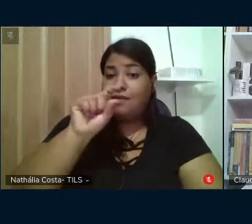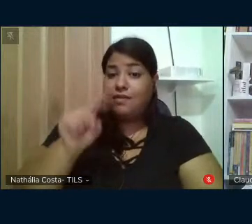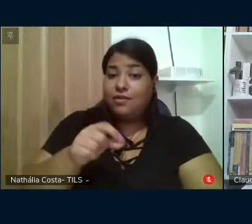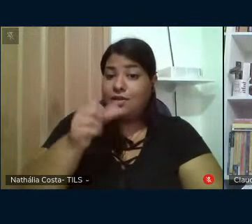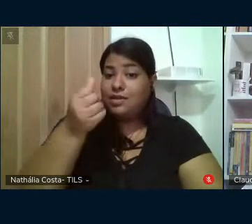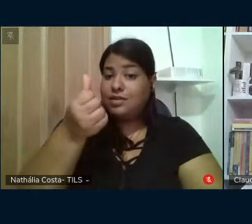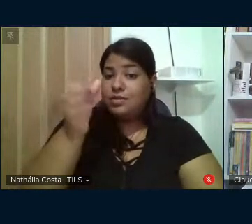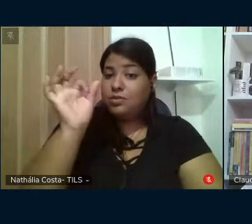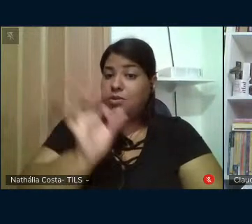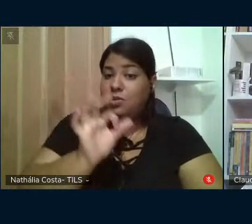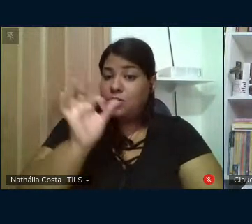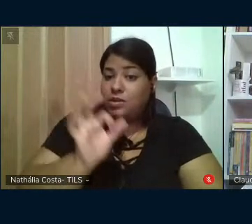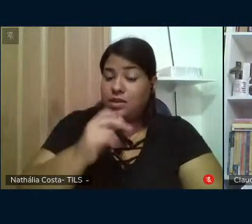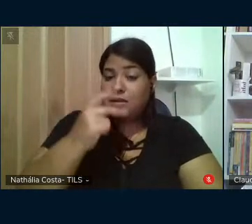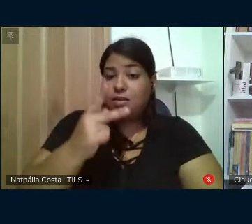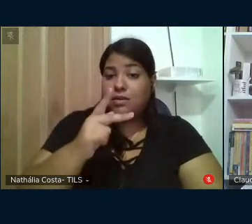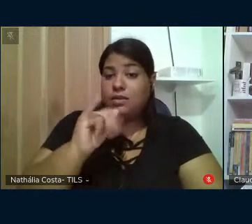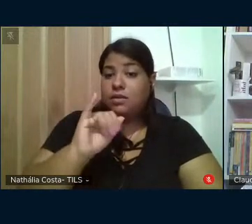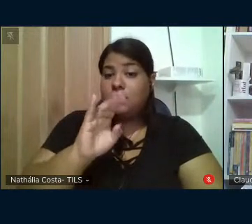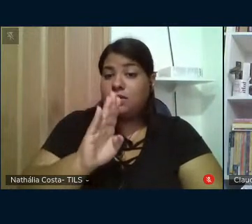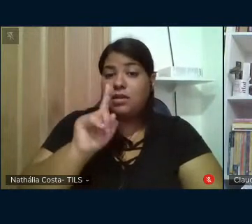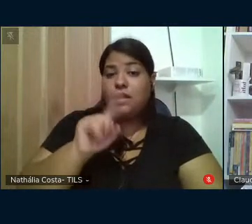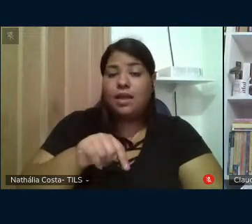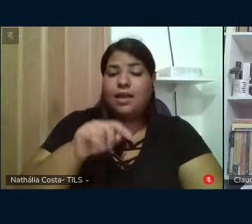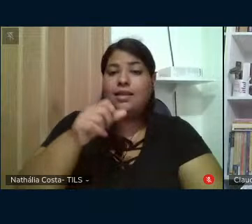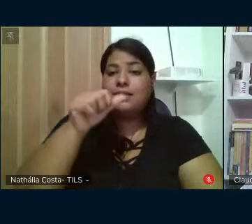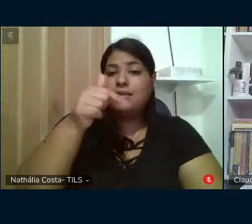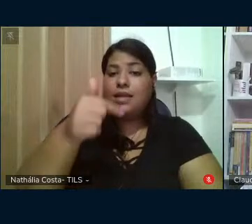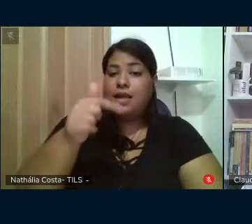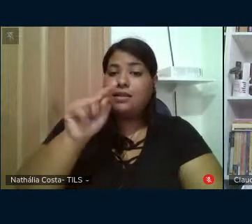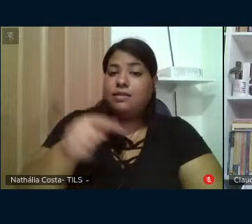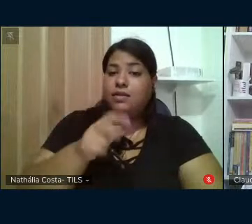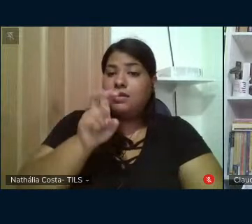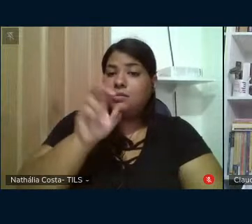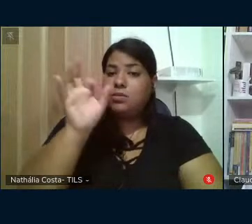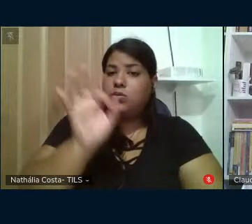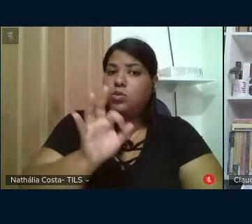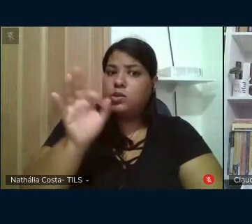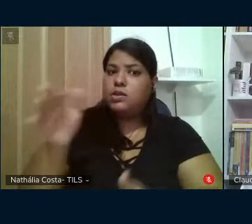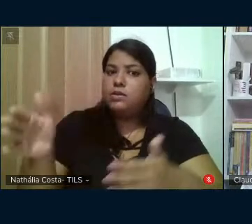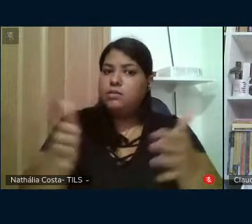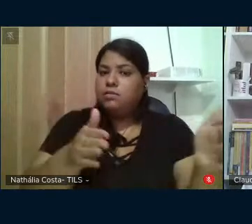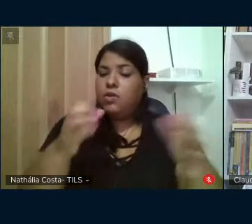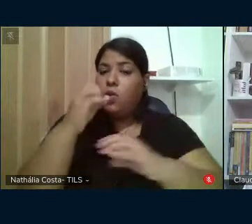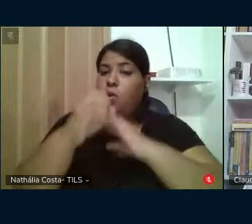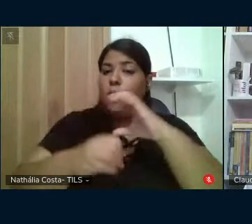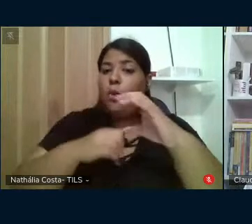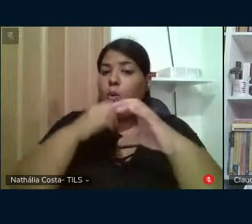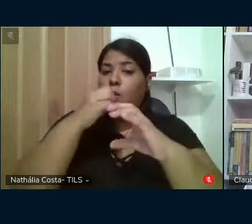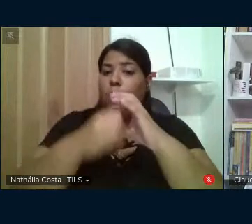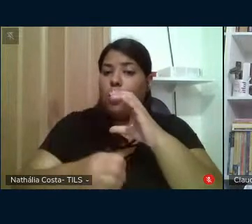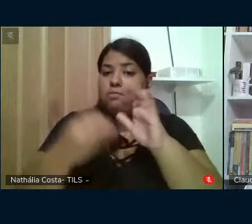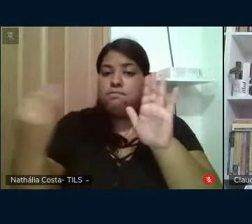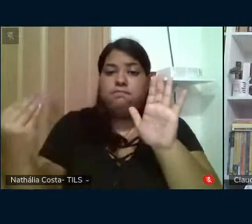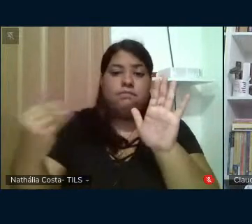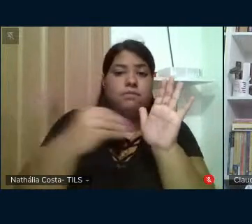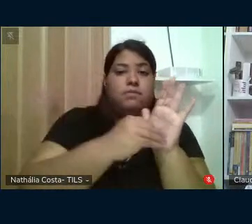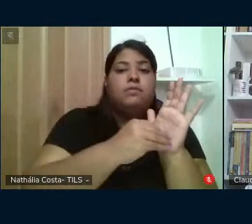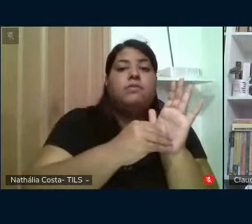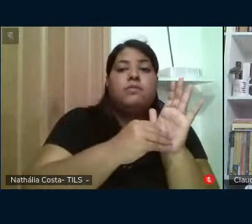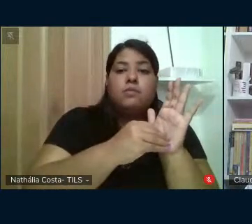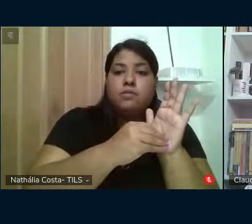enquanto a alta do PIB foi de 7,5% no período. O Globo fez questão de inserir uma